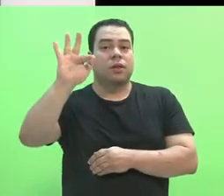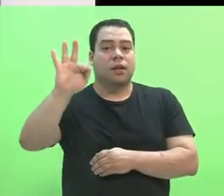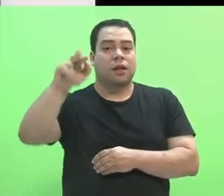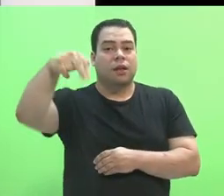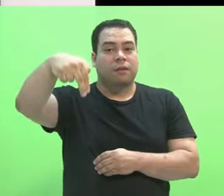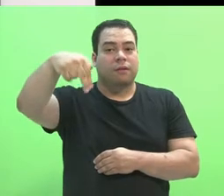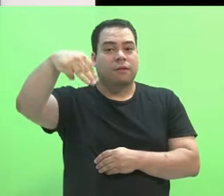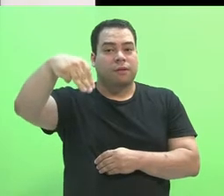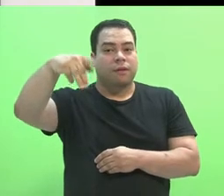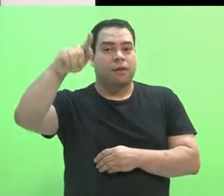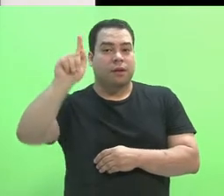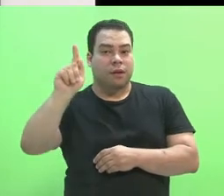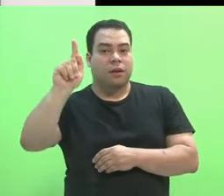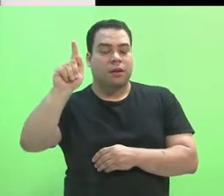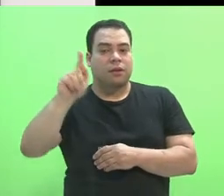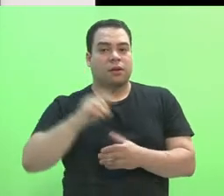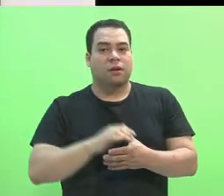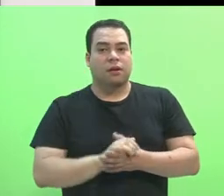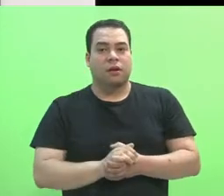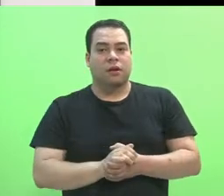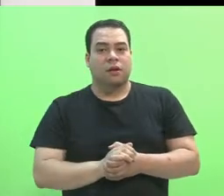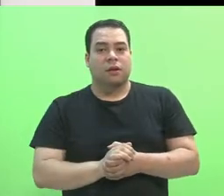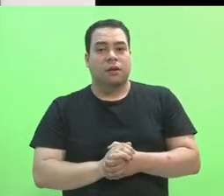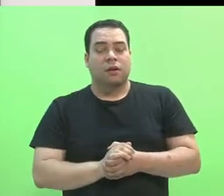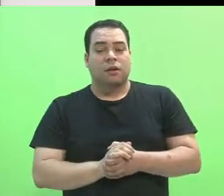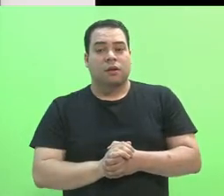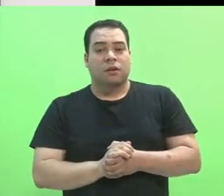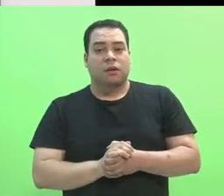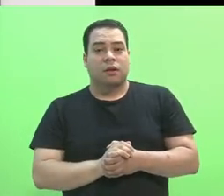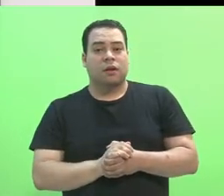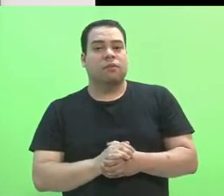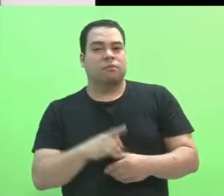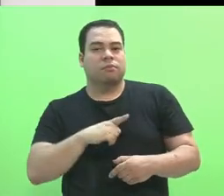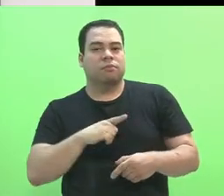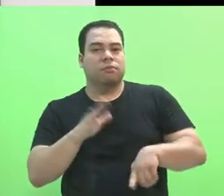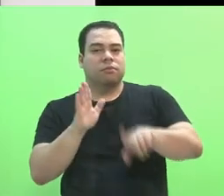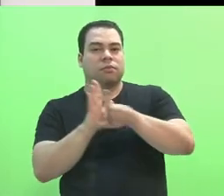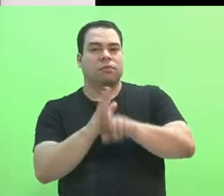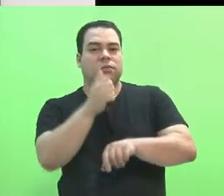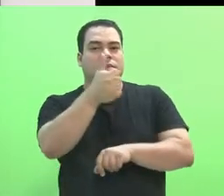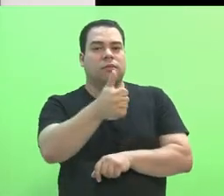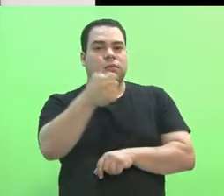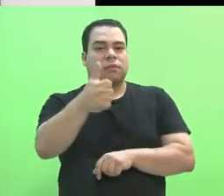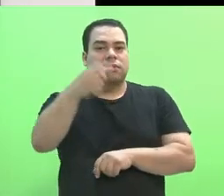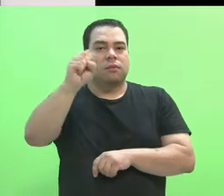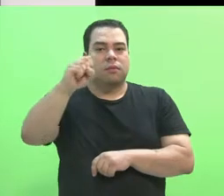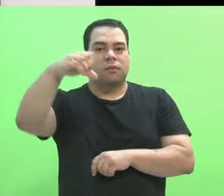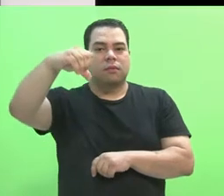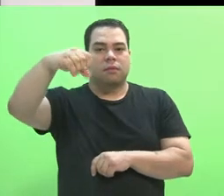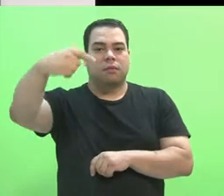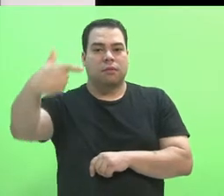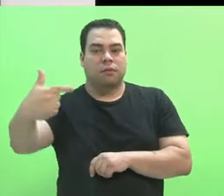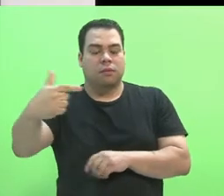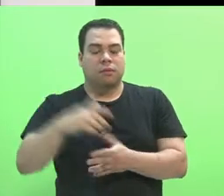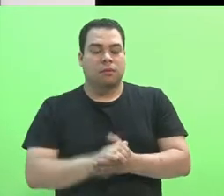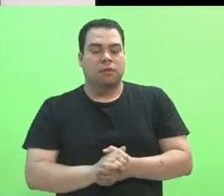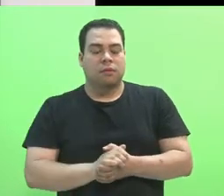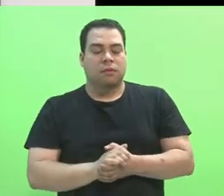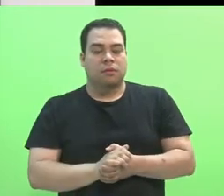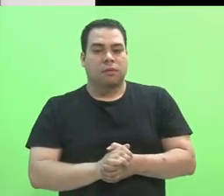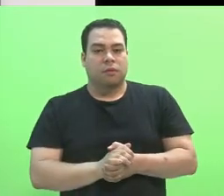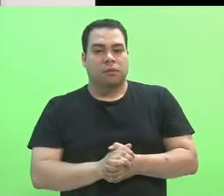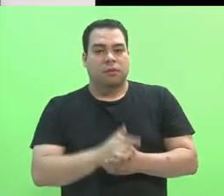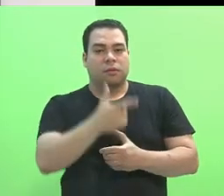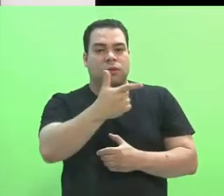Instituto Federal do Norte de Minas Gerais, foi instituída pela Lei nº.892, de 29 de dezembro de